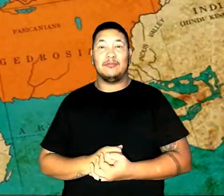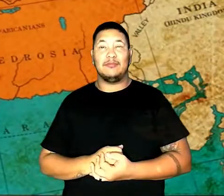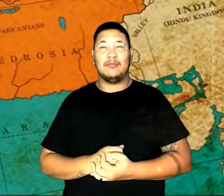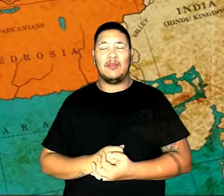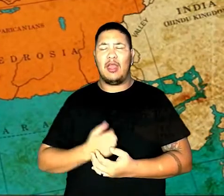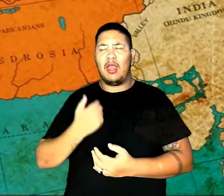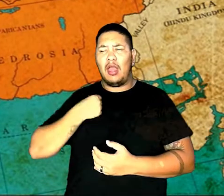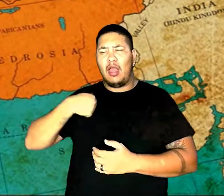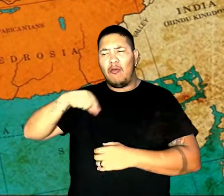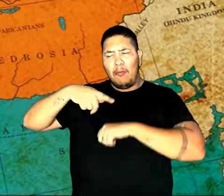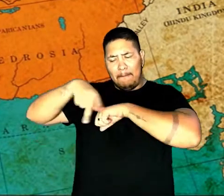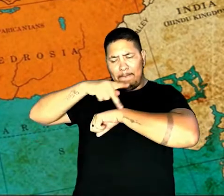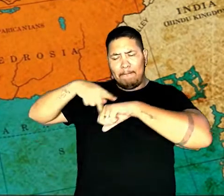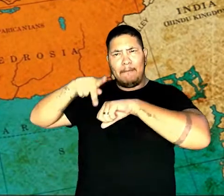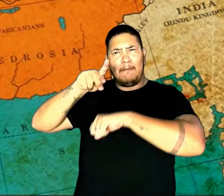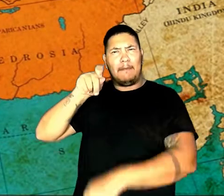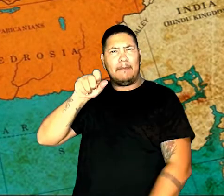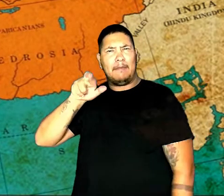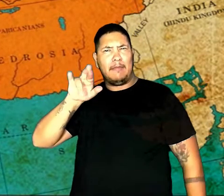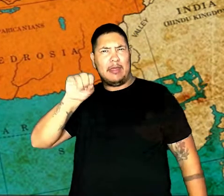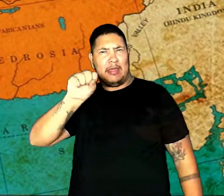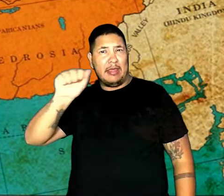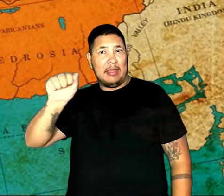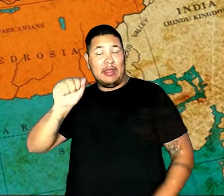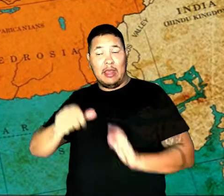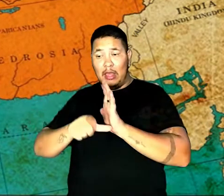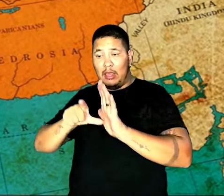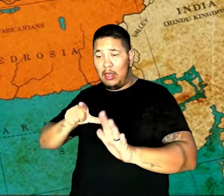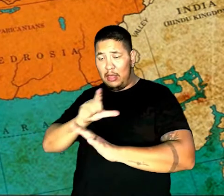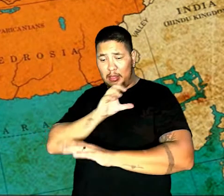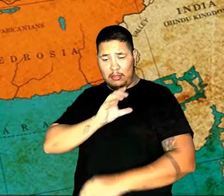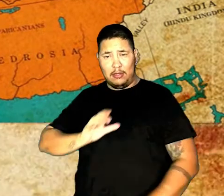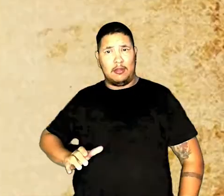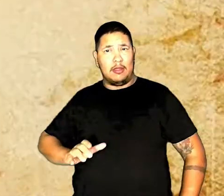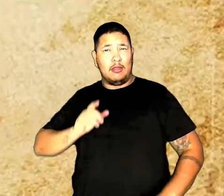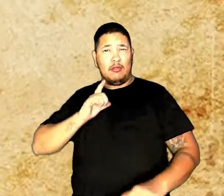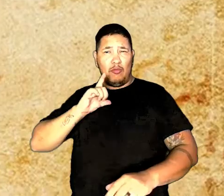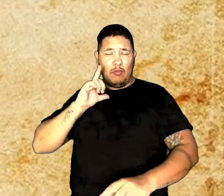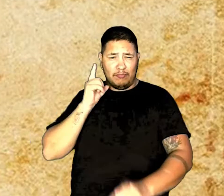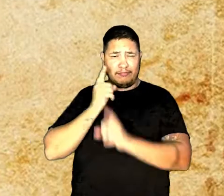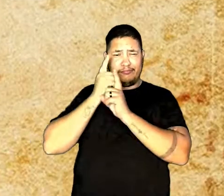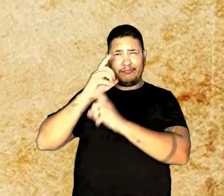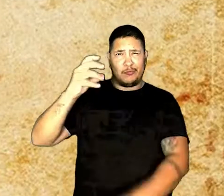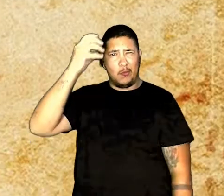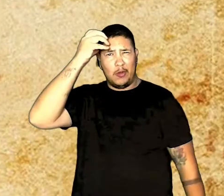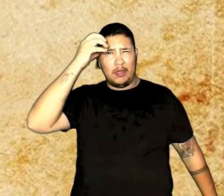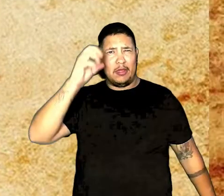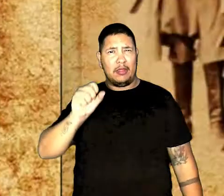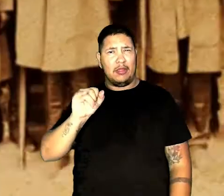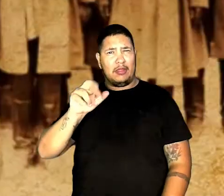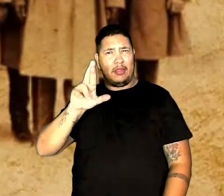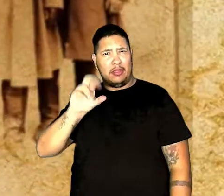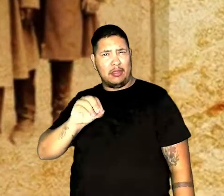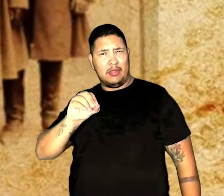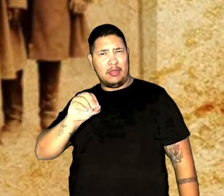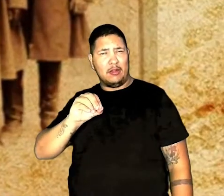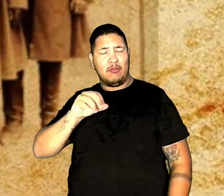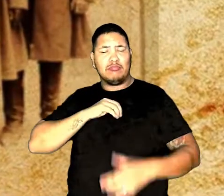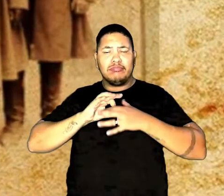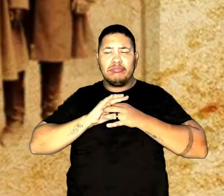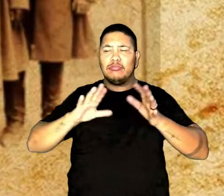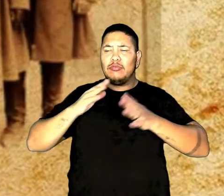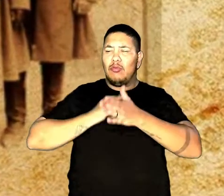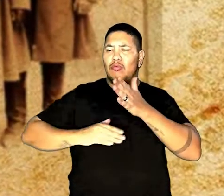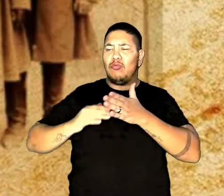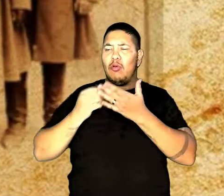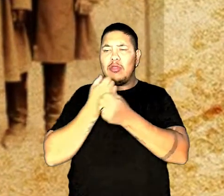Vamos à Pérsia em 539 a.C., quando o rei Ciro, o Grande, libertou todos